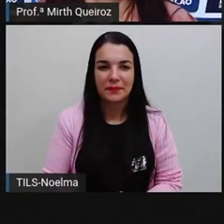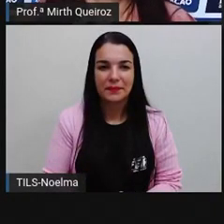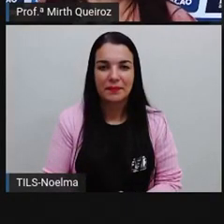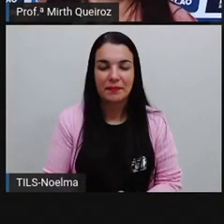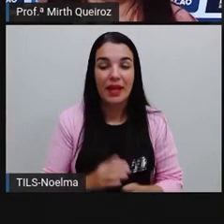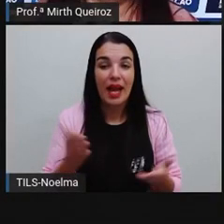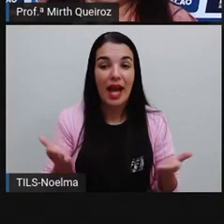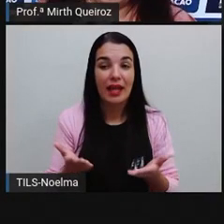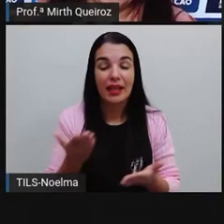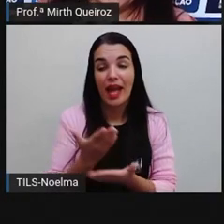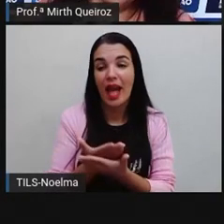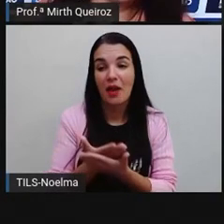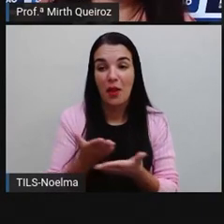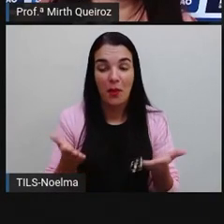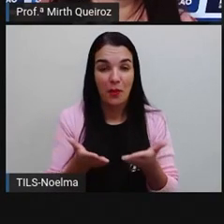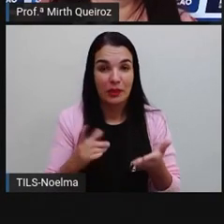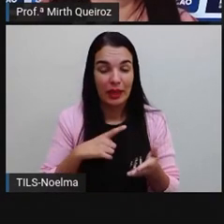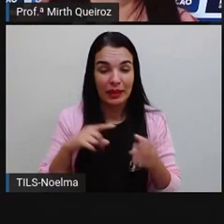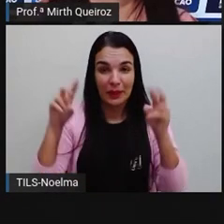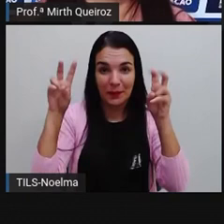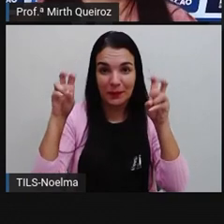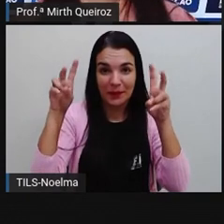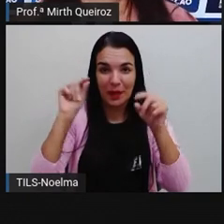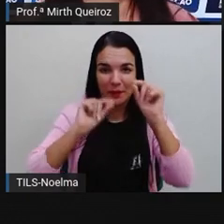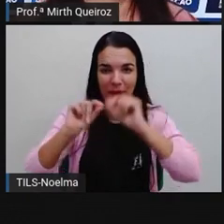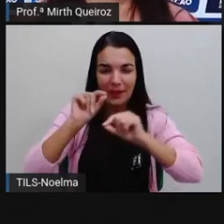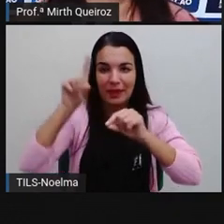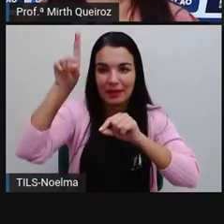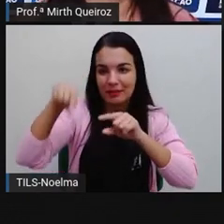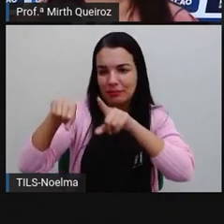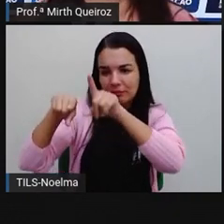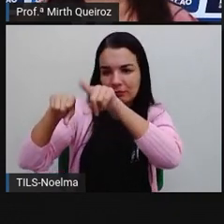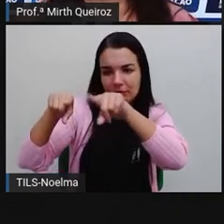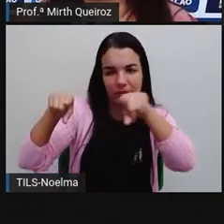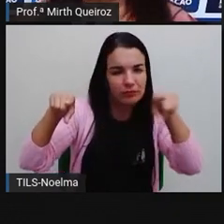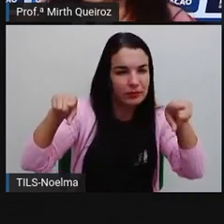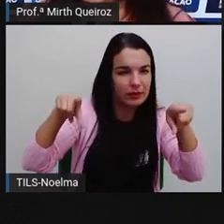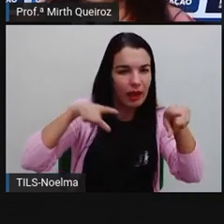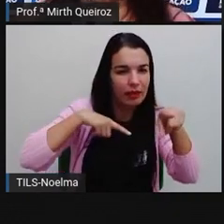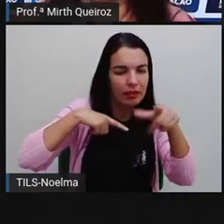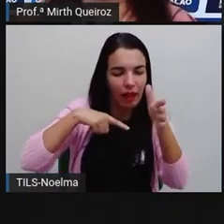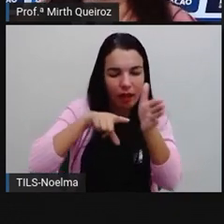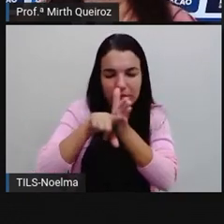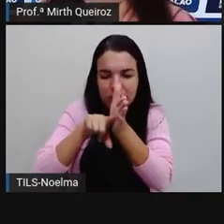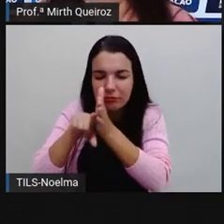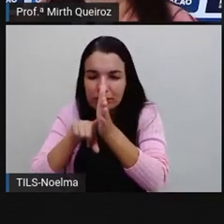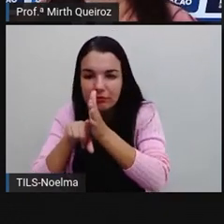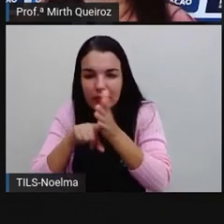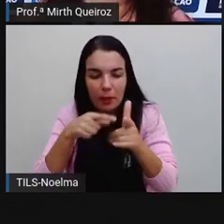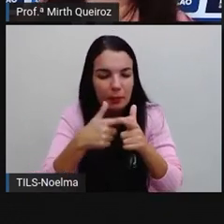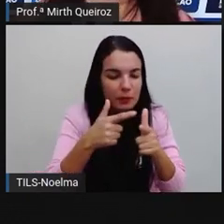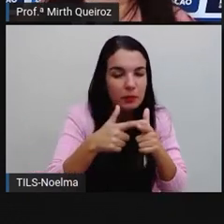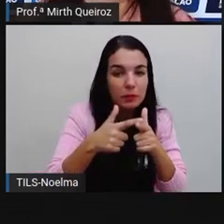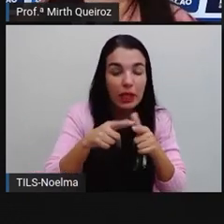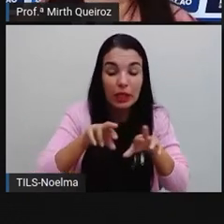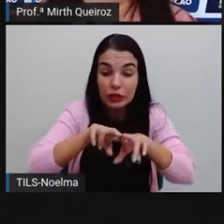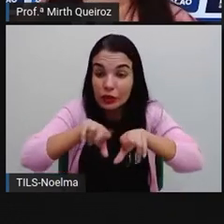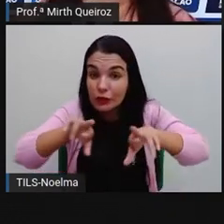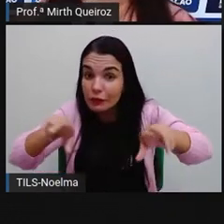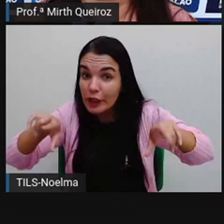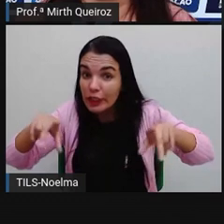Na aula de hoje, nós falaremos sobre gráficos, analisando situações e problemas em diferentes contextos